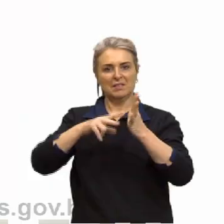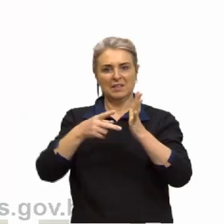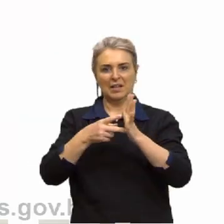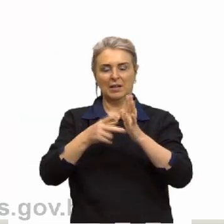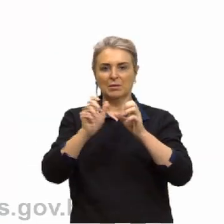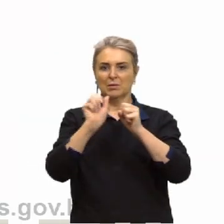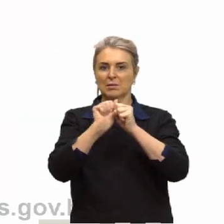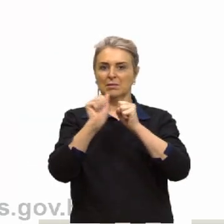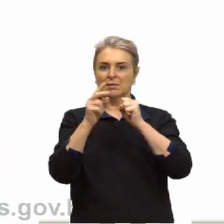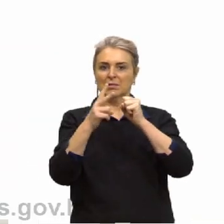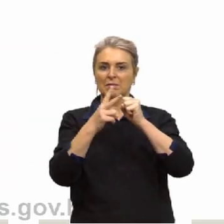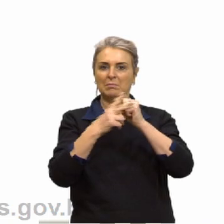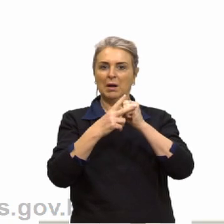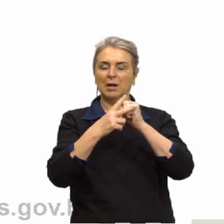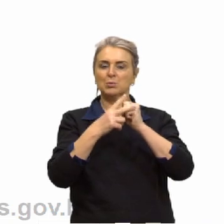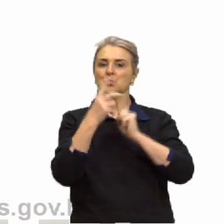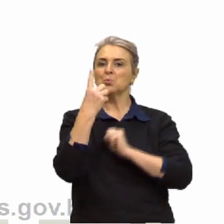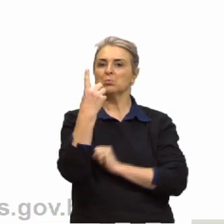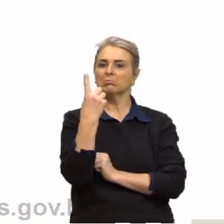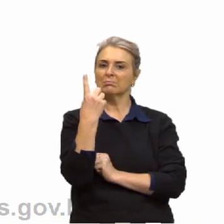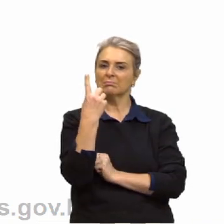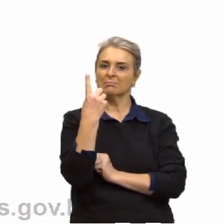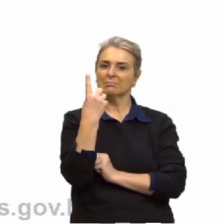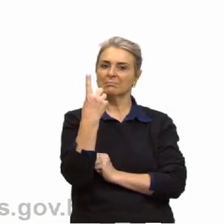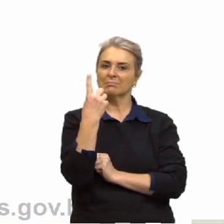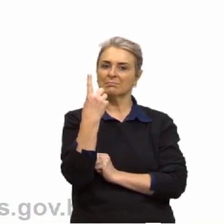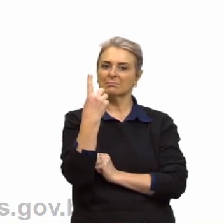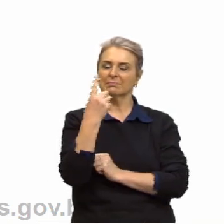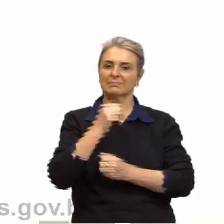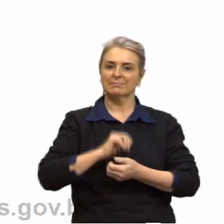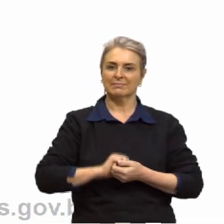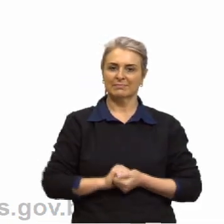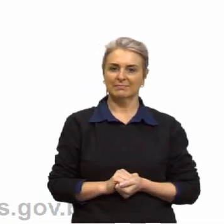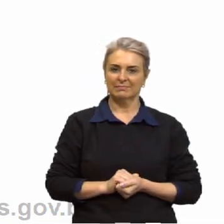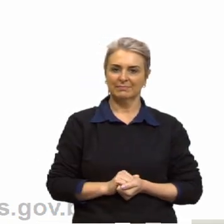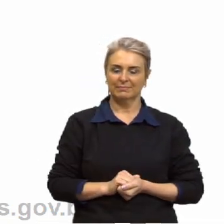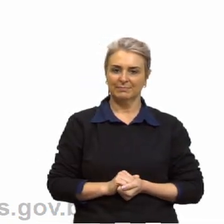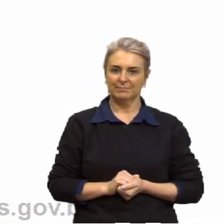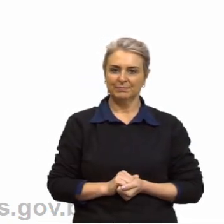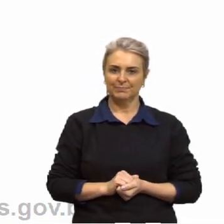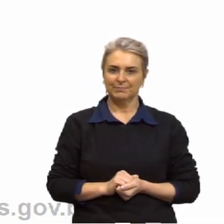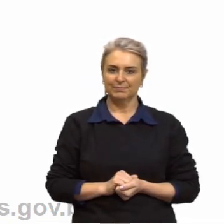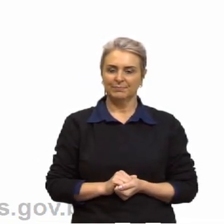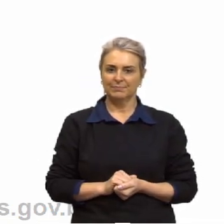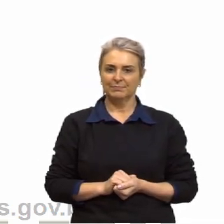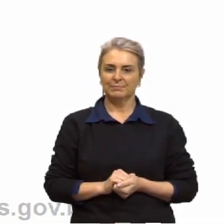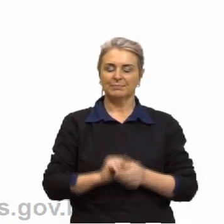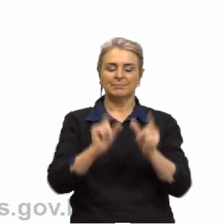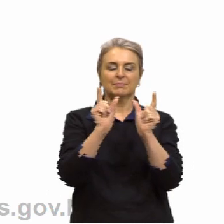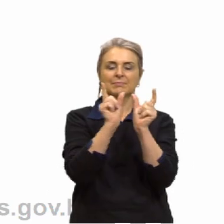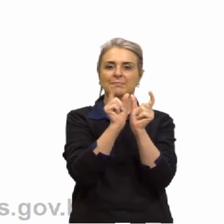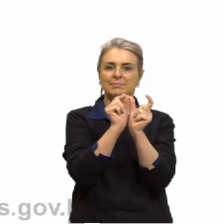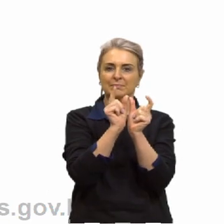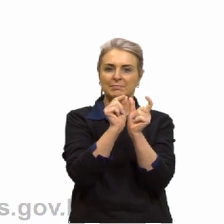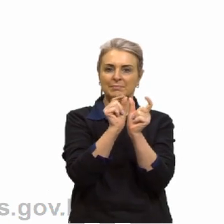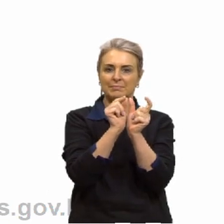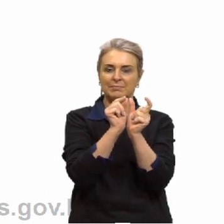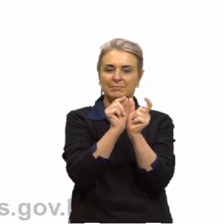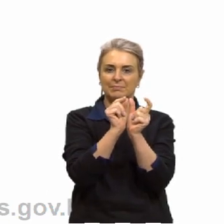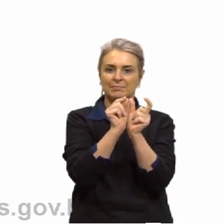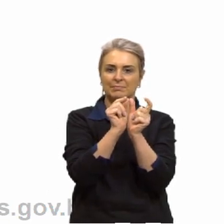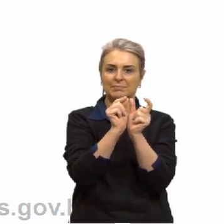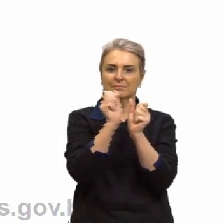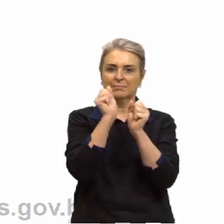adverbiais, a gente vai ter um único sufixo. Vamos dar uma olhadinha nele com calma. O sufixo adverbial que a gente tem em língua